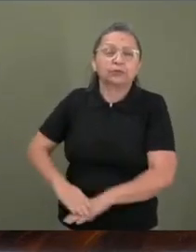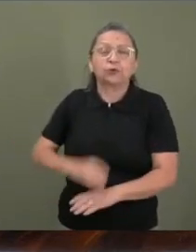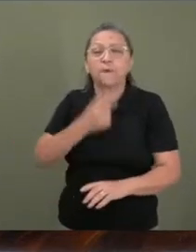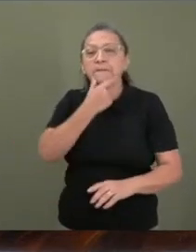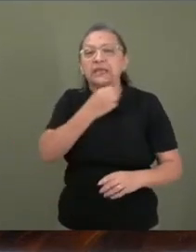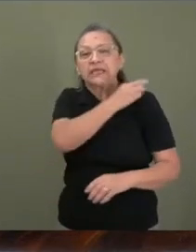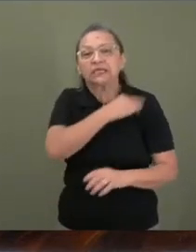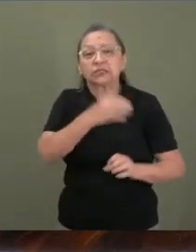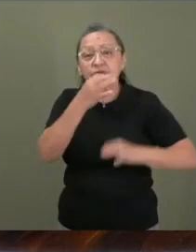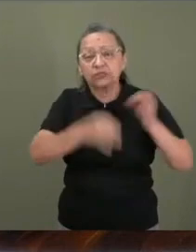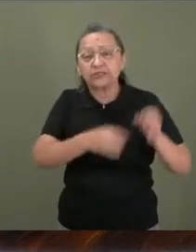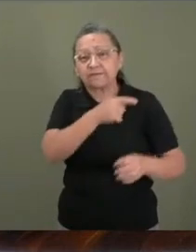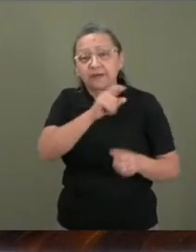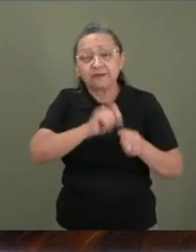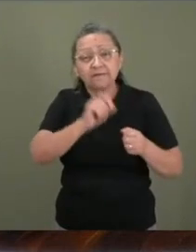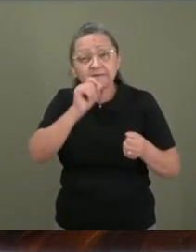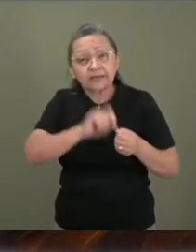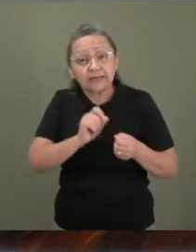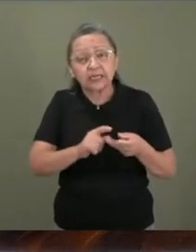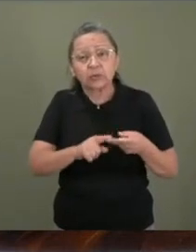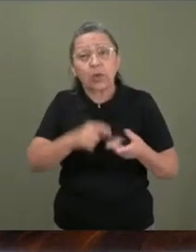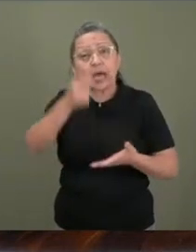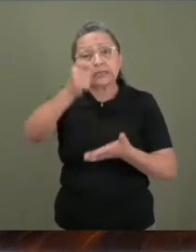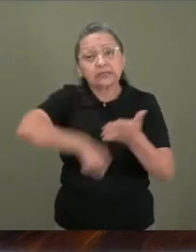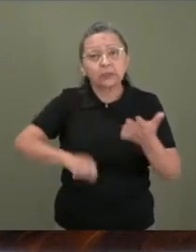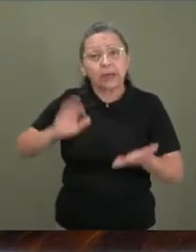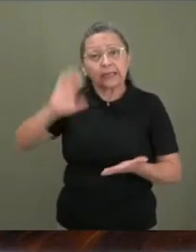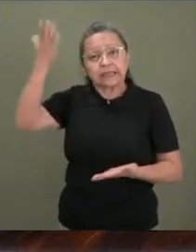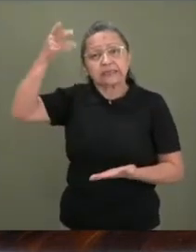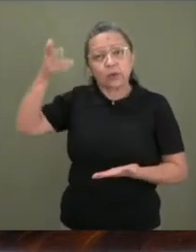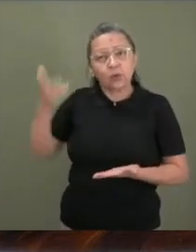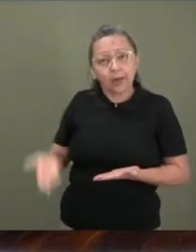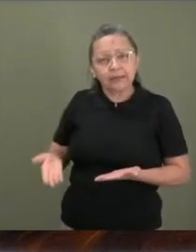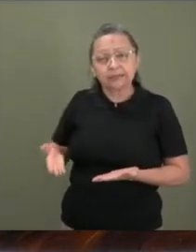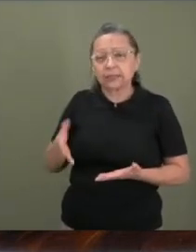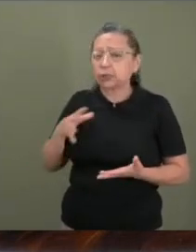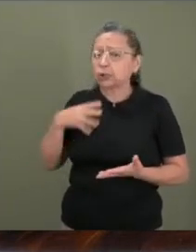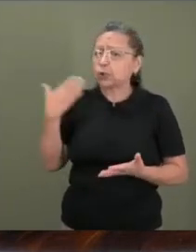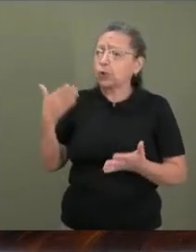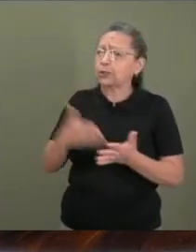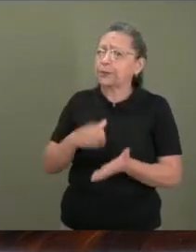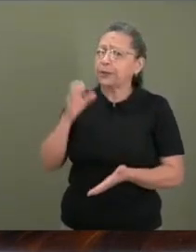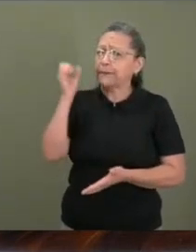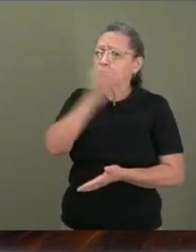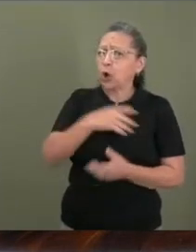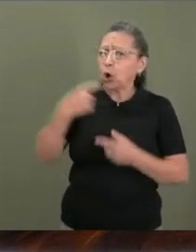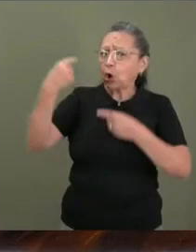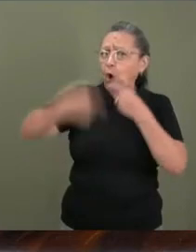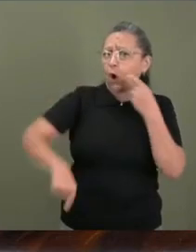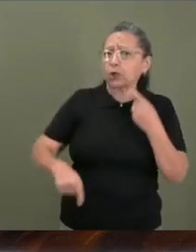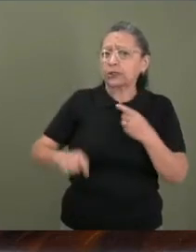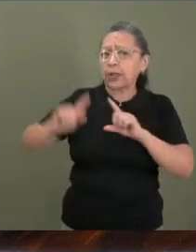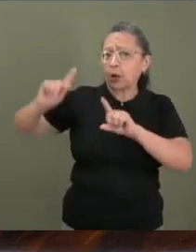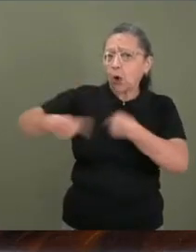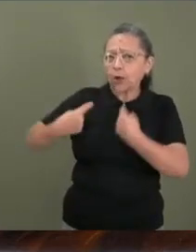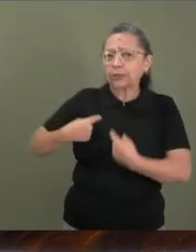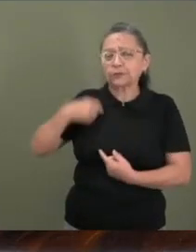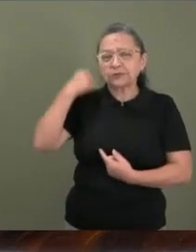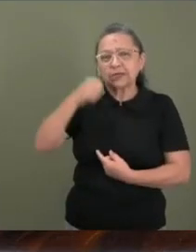fazendo e assinando uma decisão como essa, totalmente arbitrária, contra um senador da República,